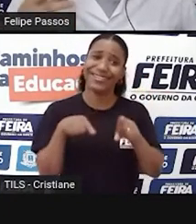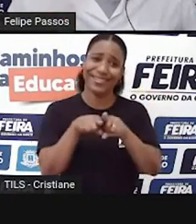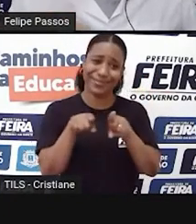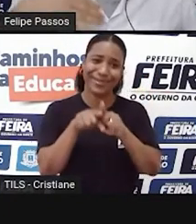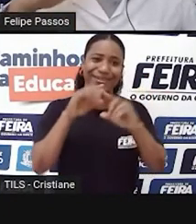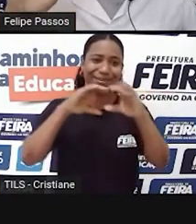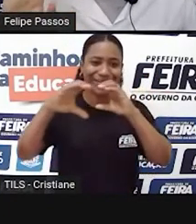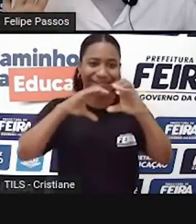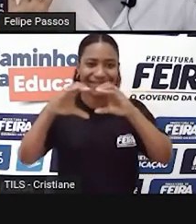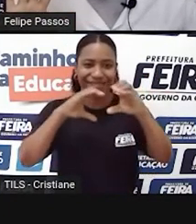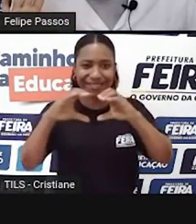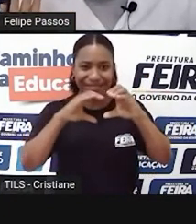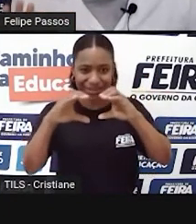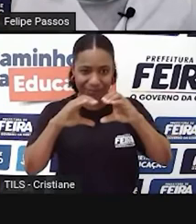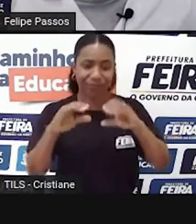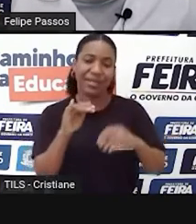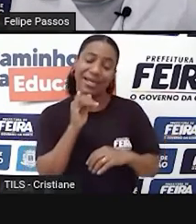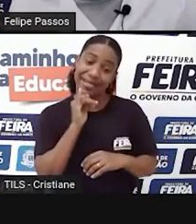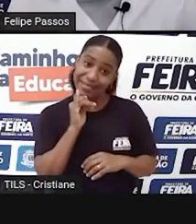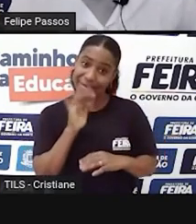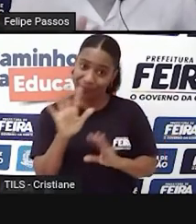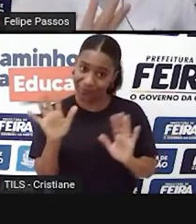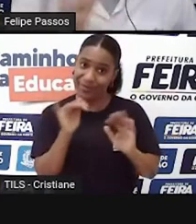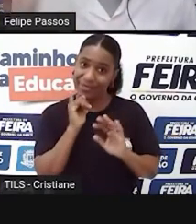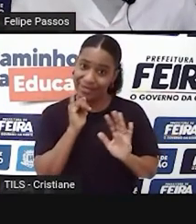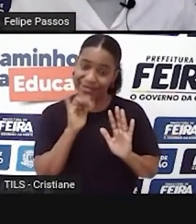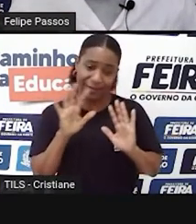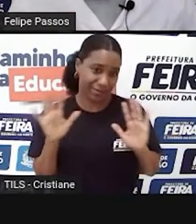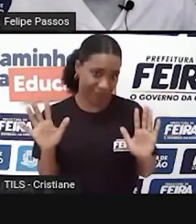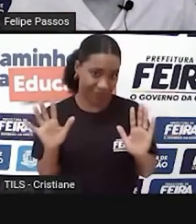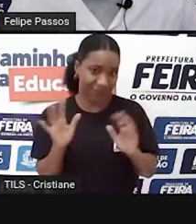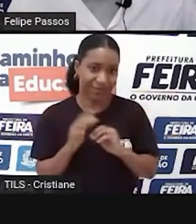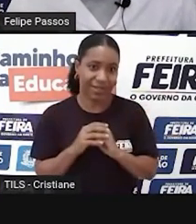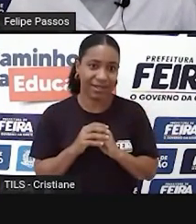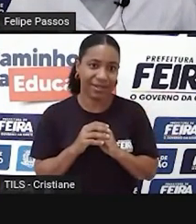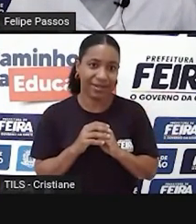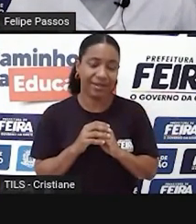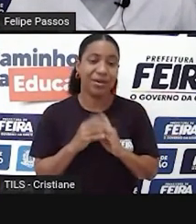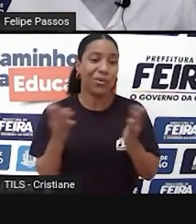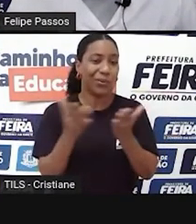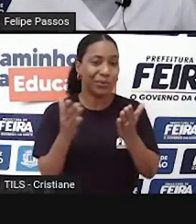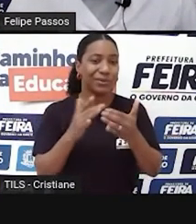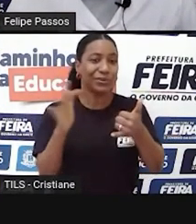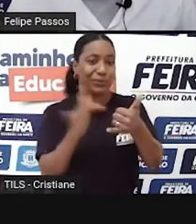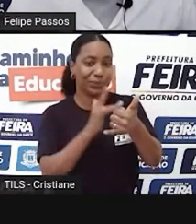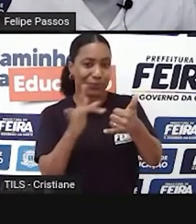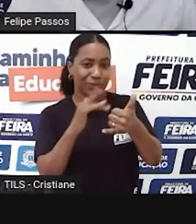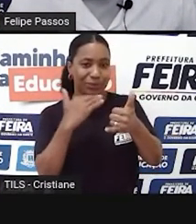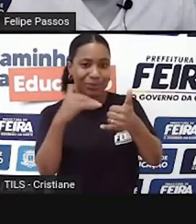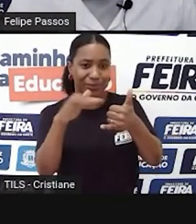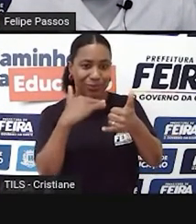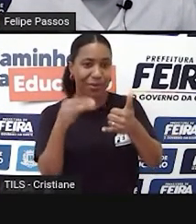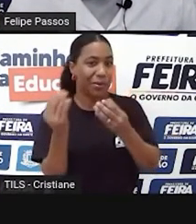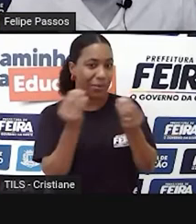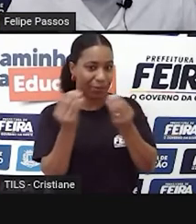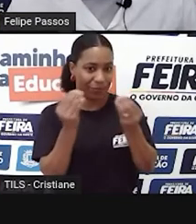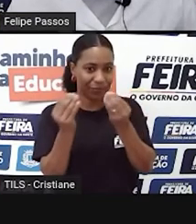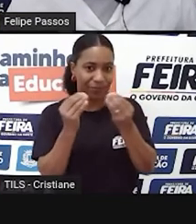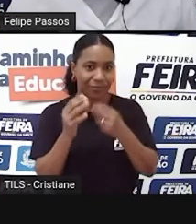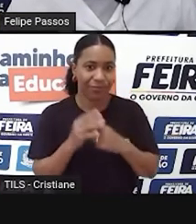Então, se de repente... Vou chutar uma informação aqui, tá, gente? Não tem nada a ver, não reflete a realidade. Mas vamos dizer que esse